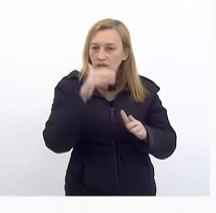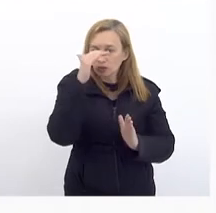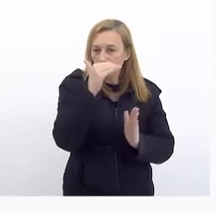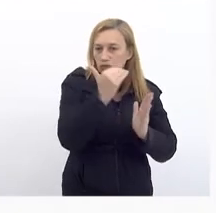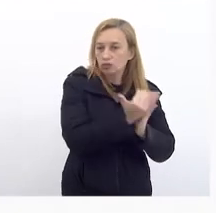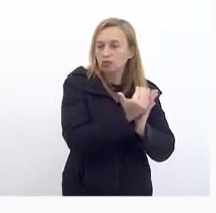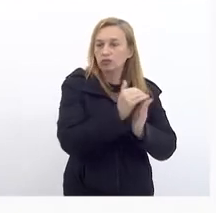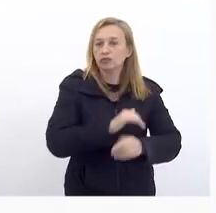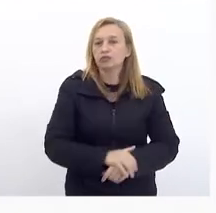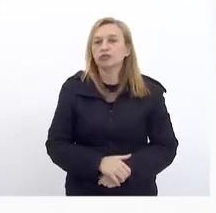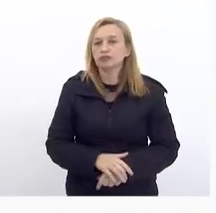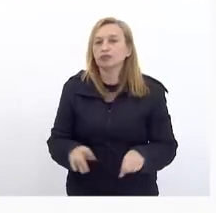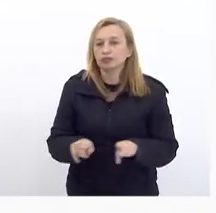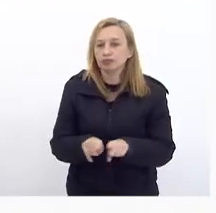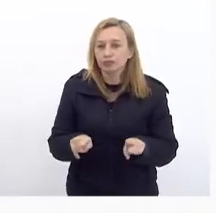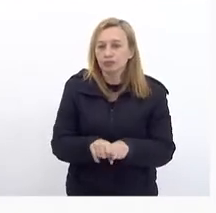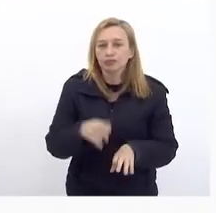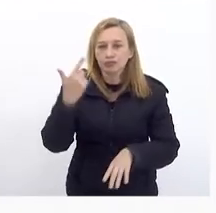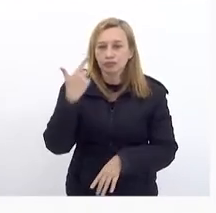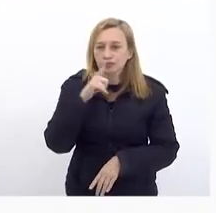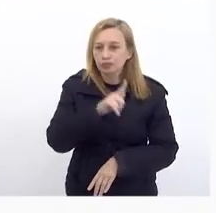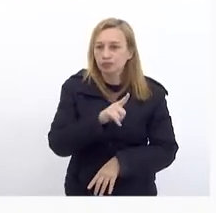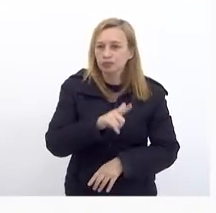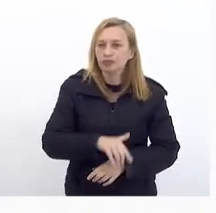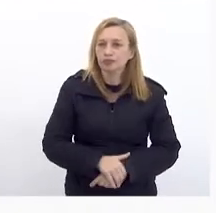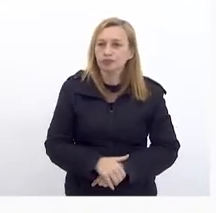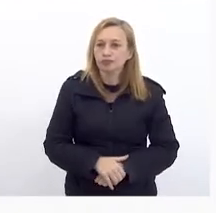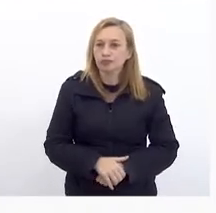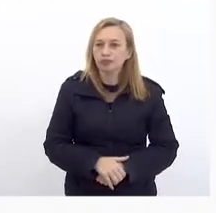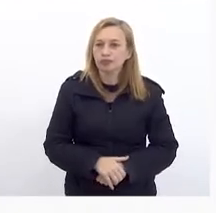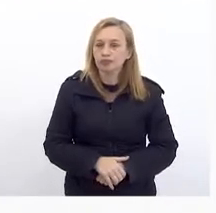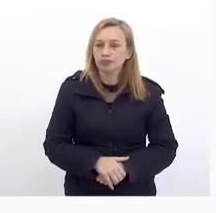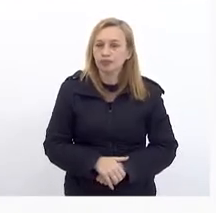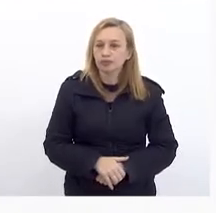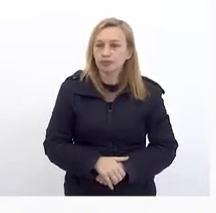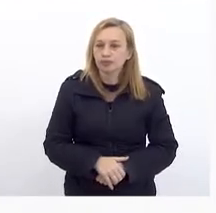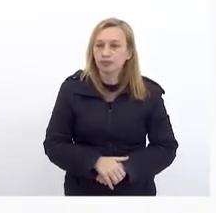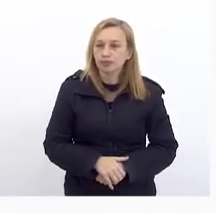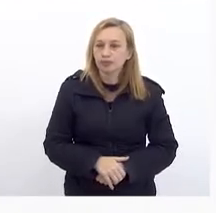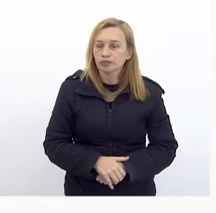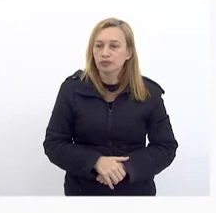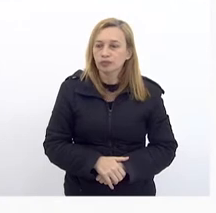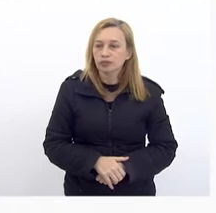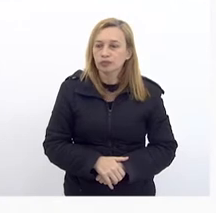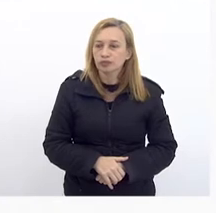mais do que nunca A gente Consiga Fazer com que Os órgãos